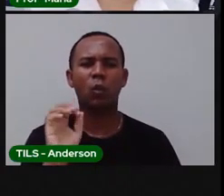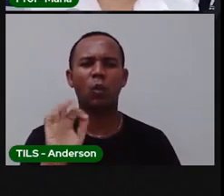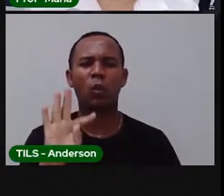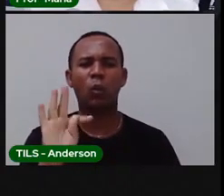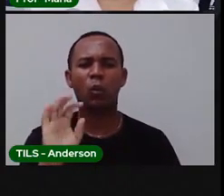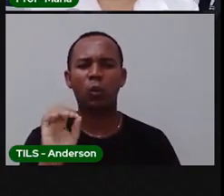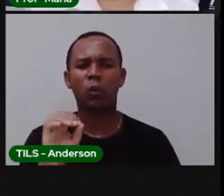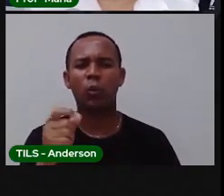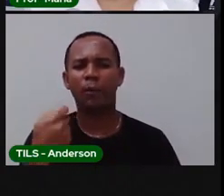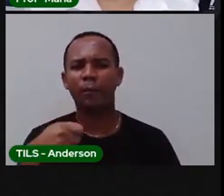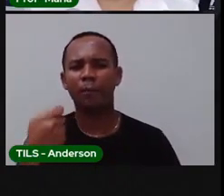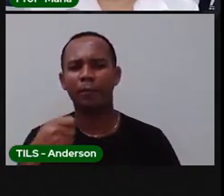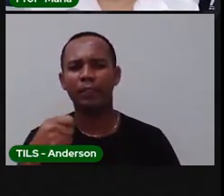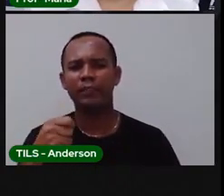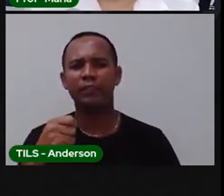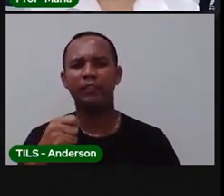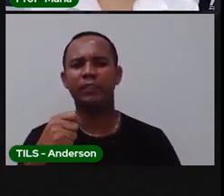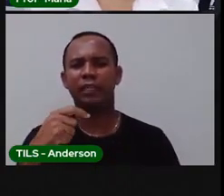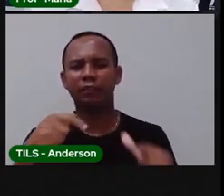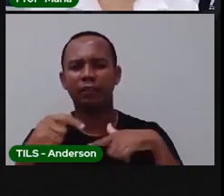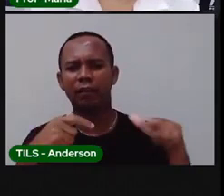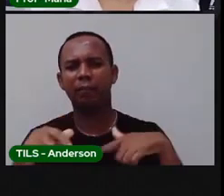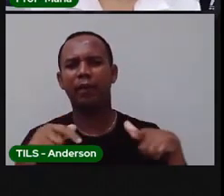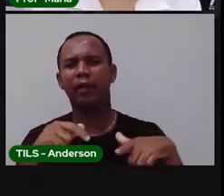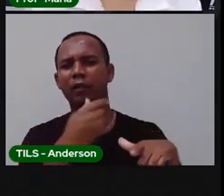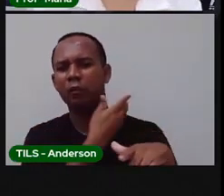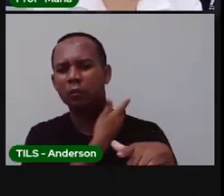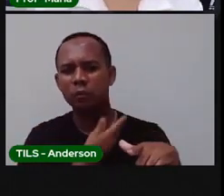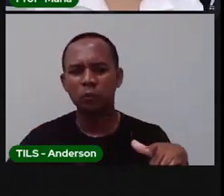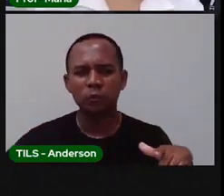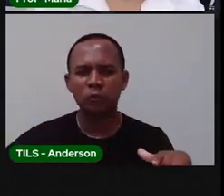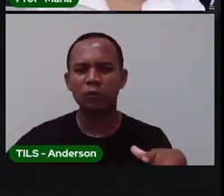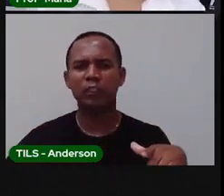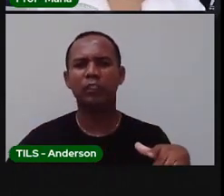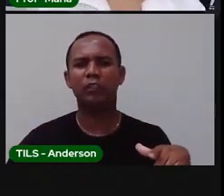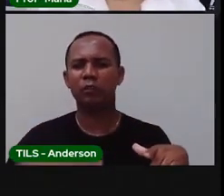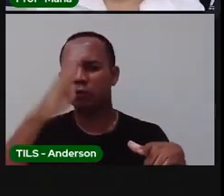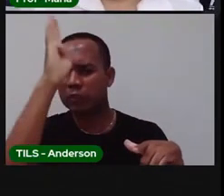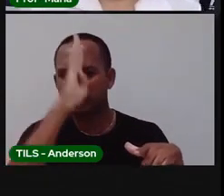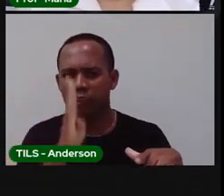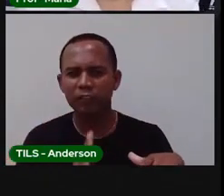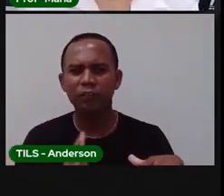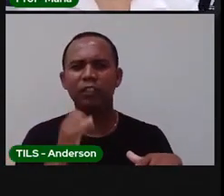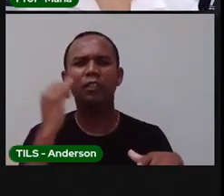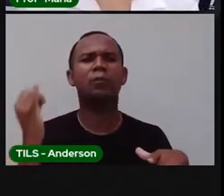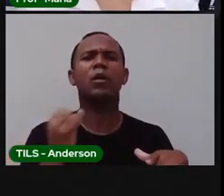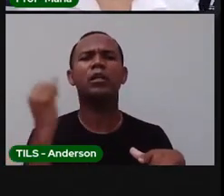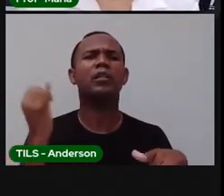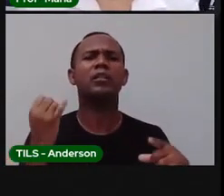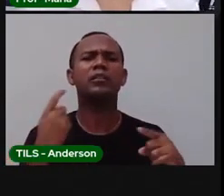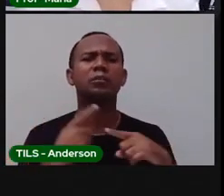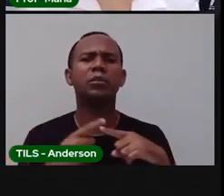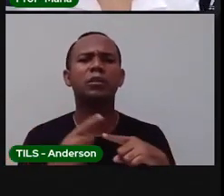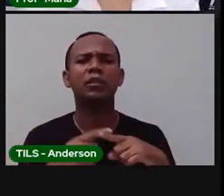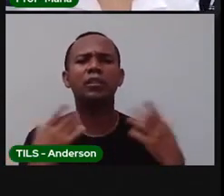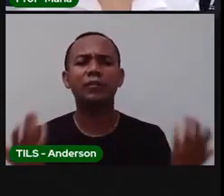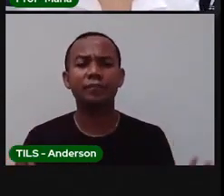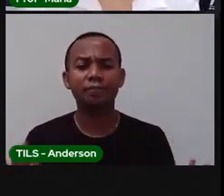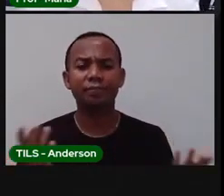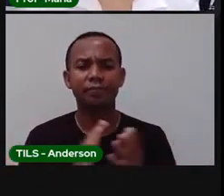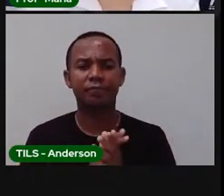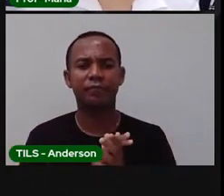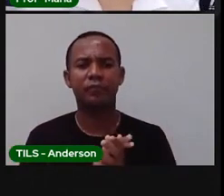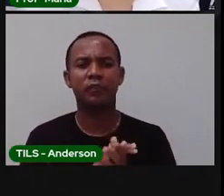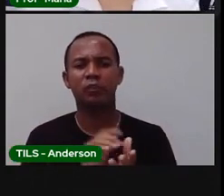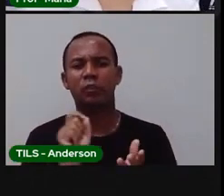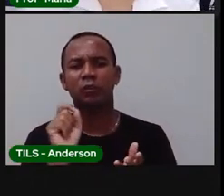né? De acordo com o que tem aí no texto? Por quê? Se a não tiver essa coleta de esgoto, o que é que acontece? O que é